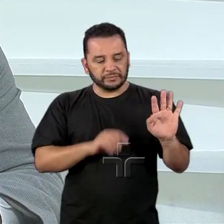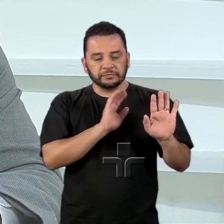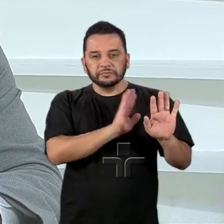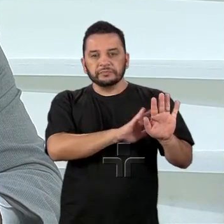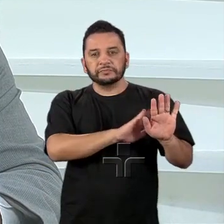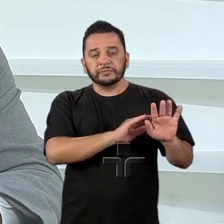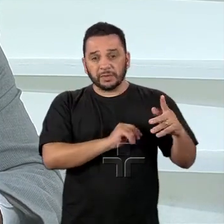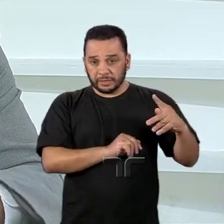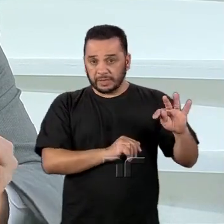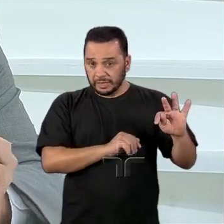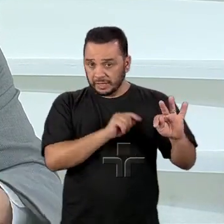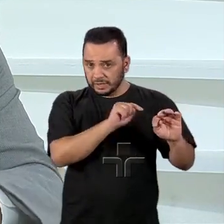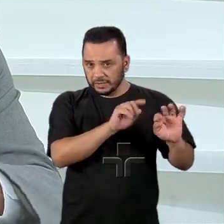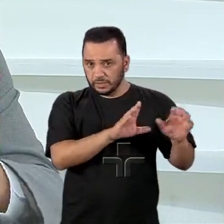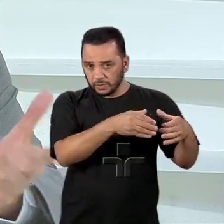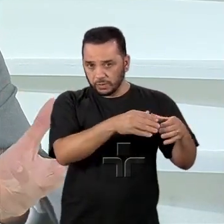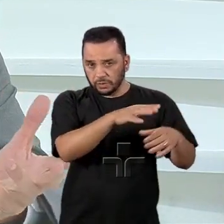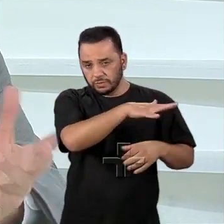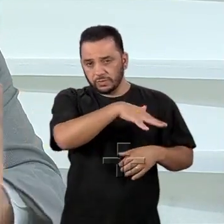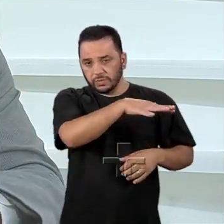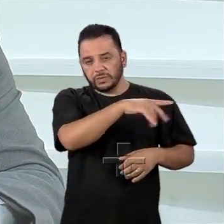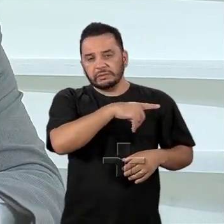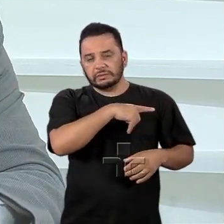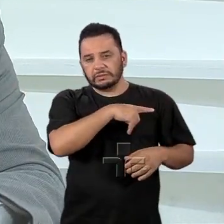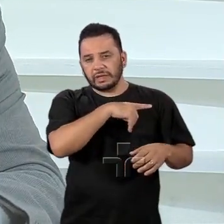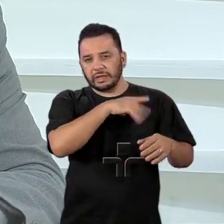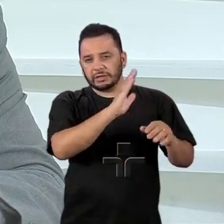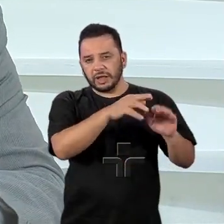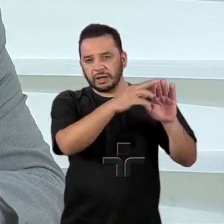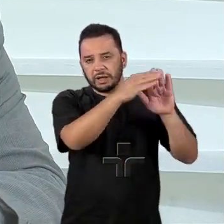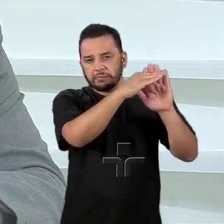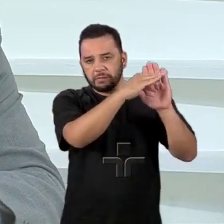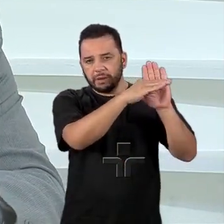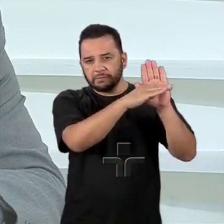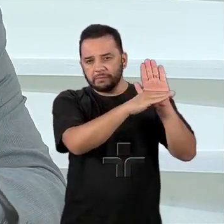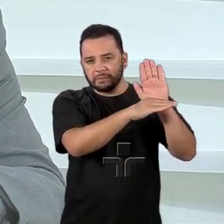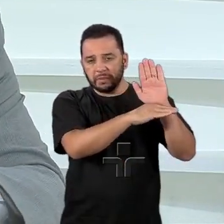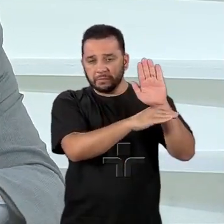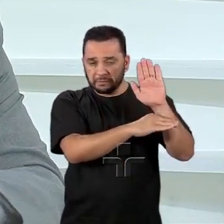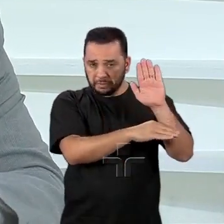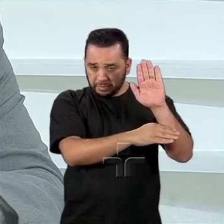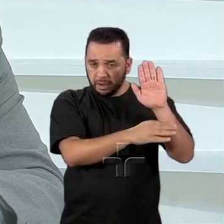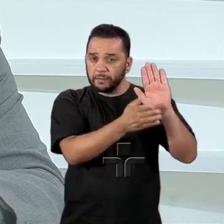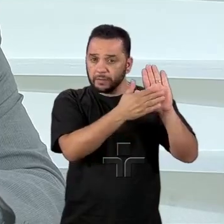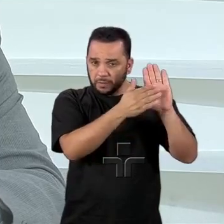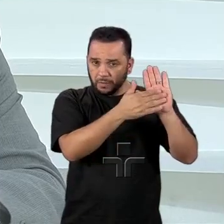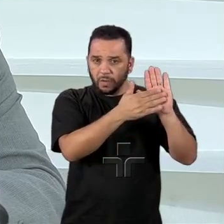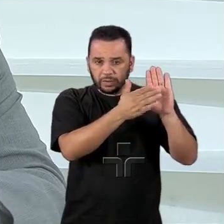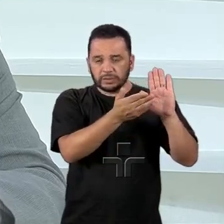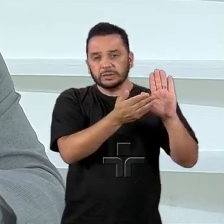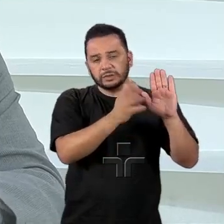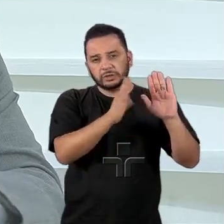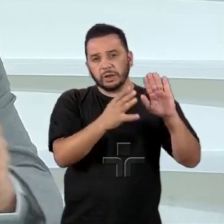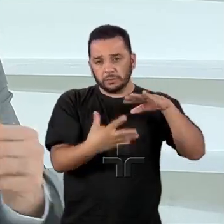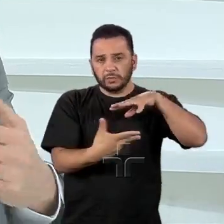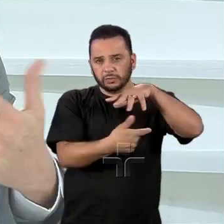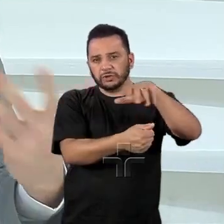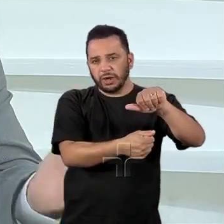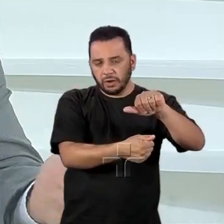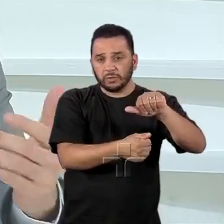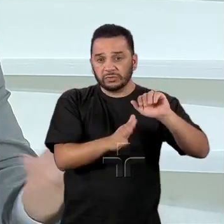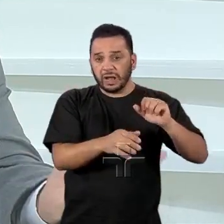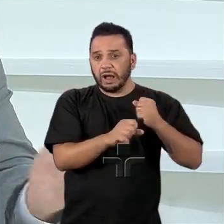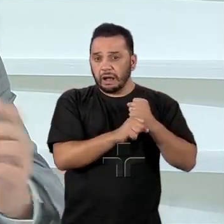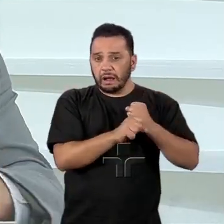possui uma doutrina de inserção internacional, uma proposta de inserção internacional que vem sendo cultivada